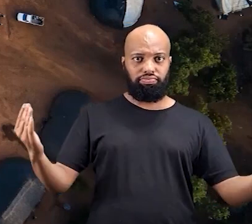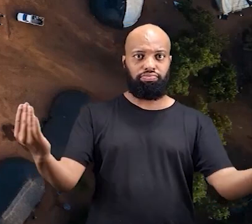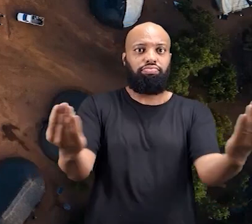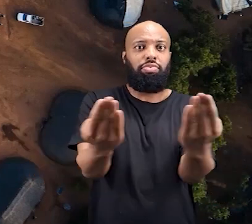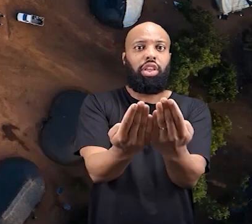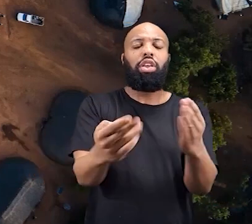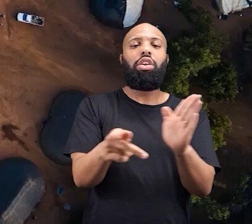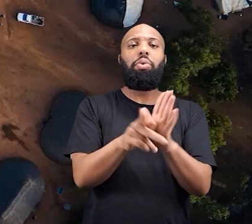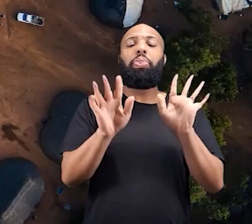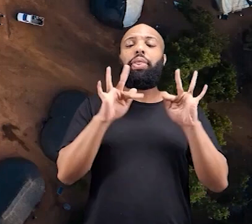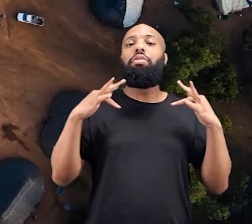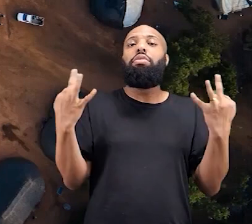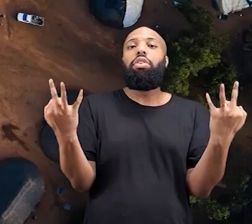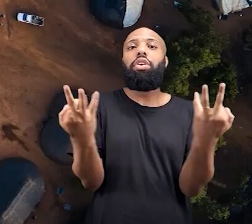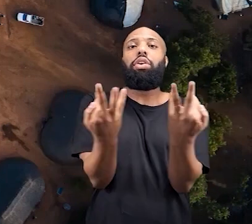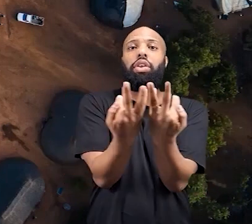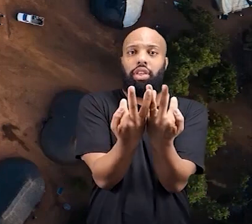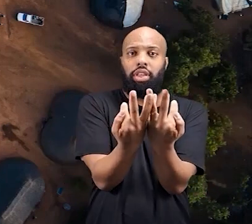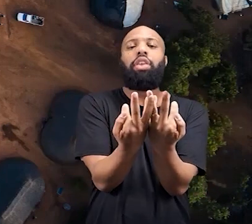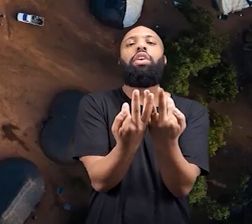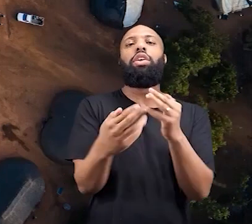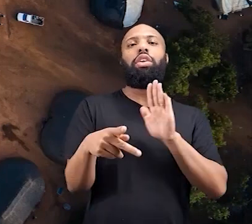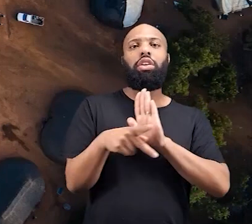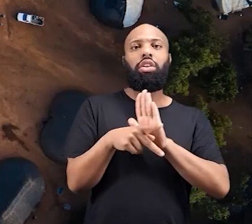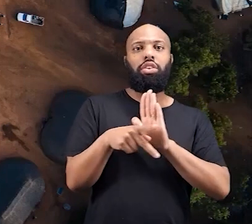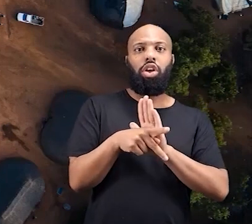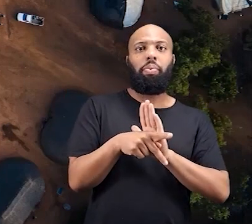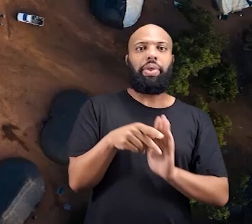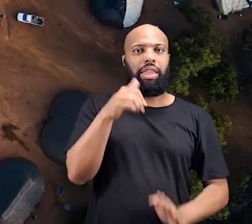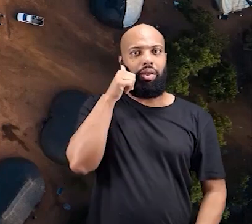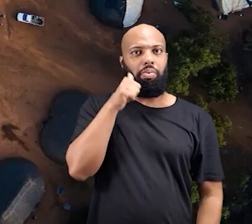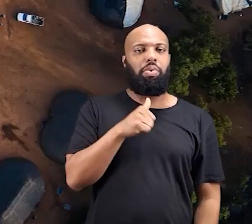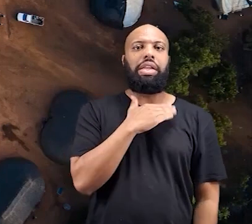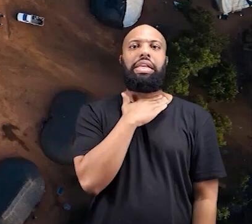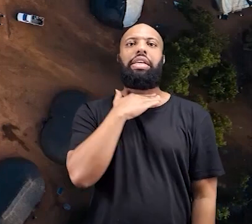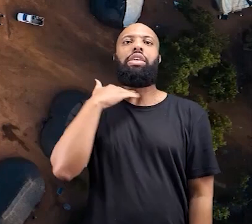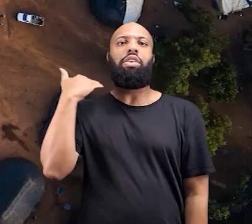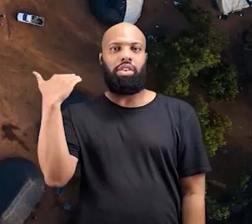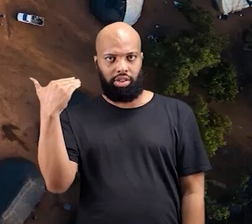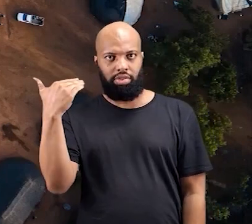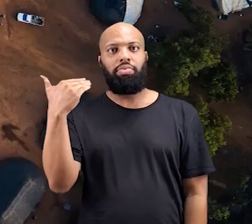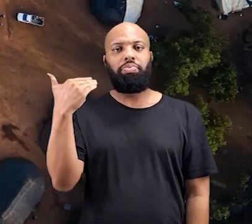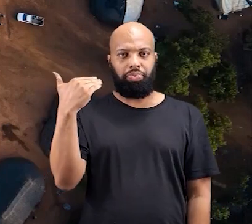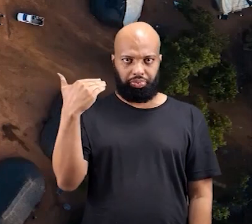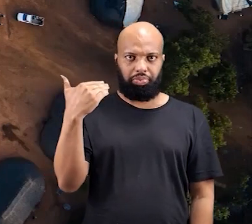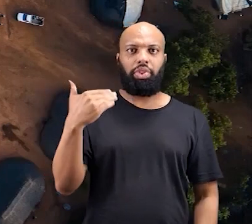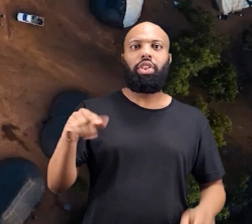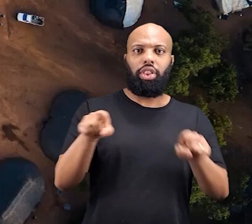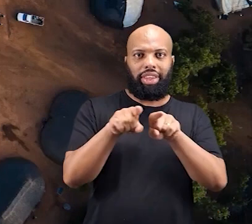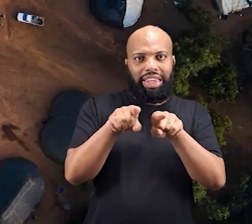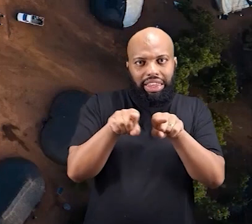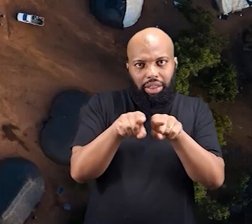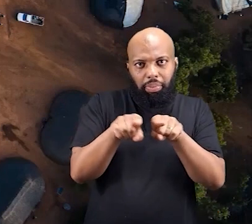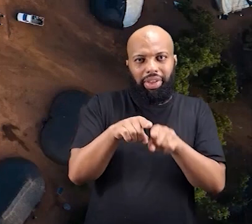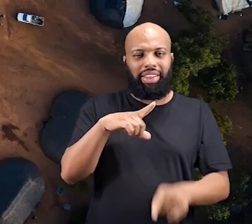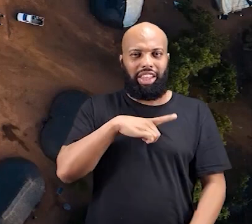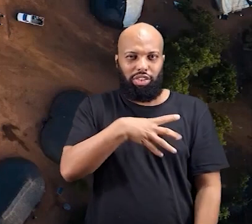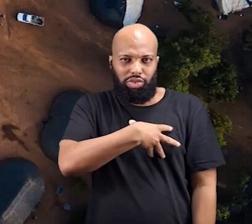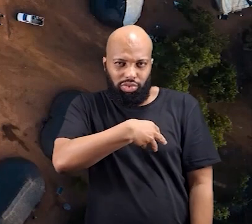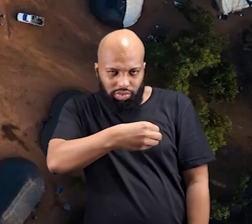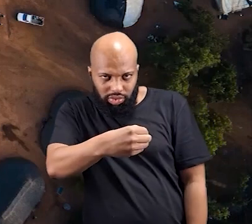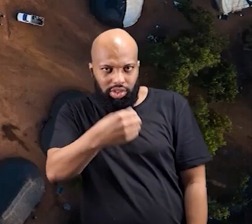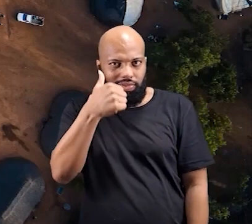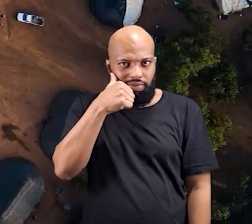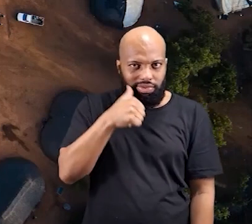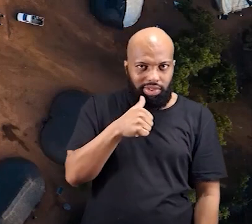aldeia da família, né? Da Yamoni, que fez a passagem, mãe da Watatacalu